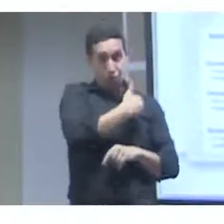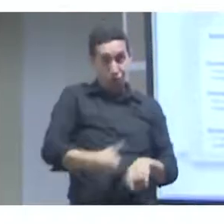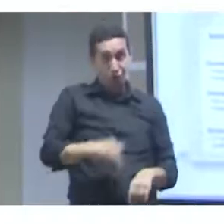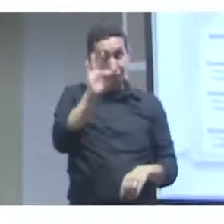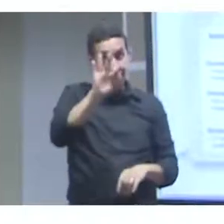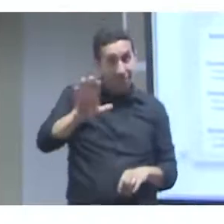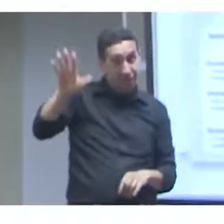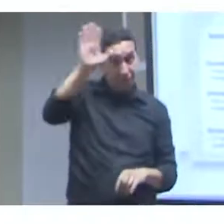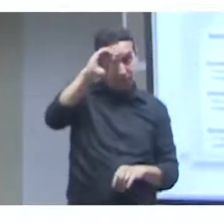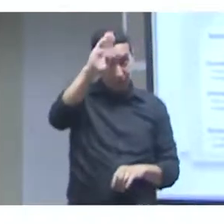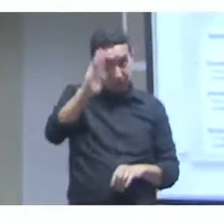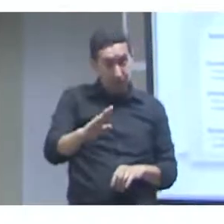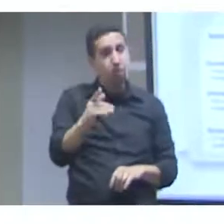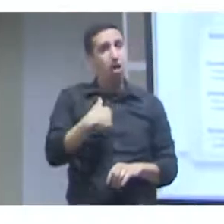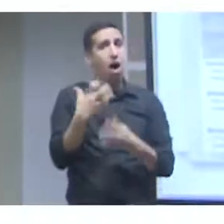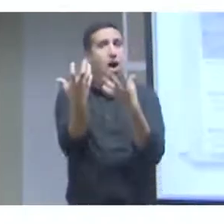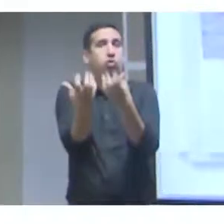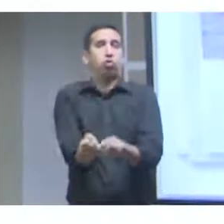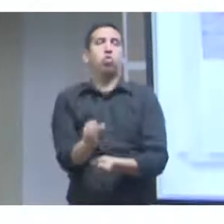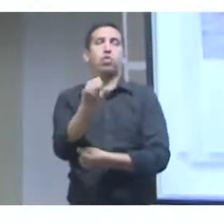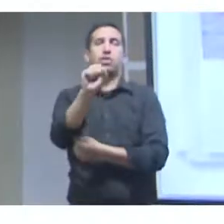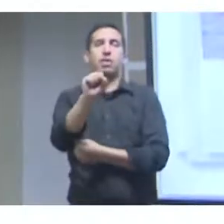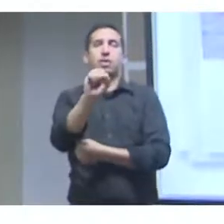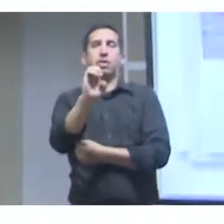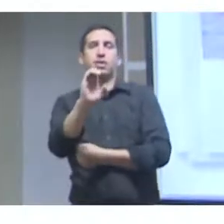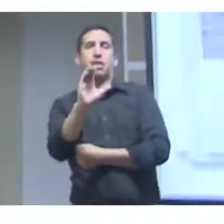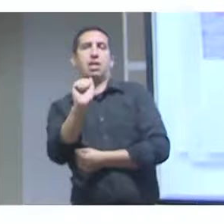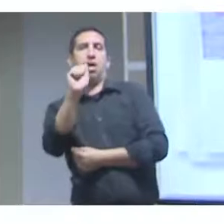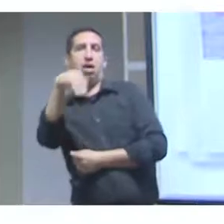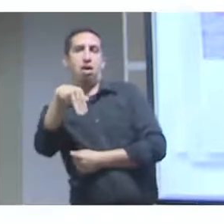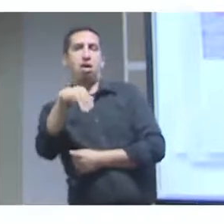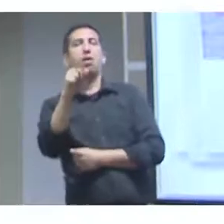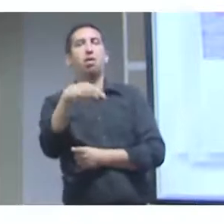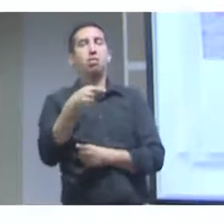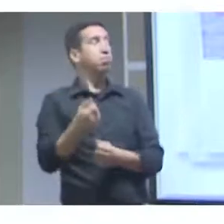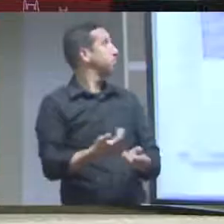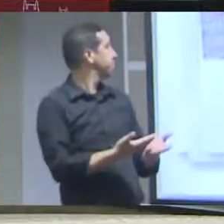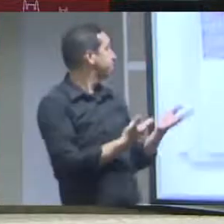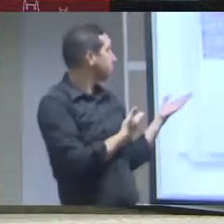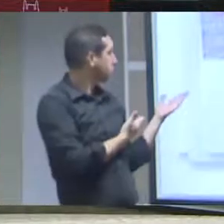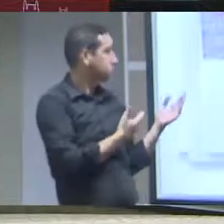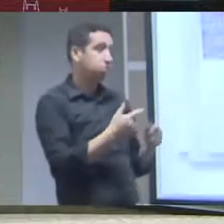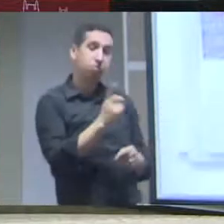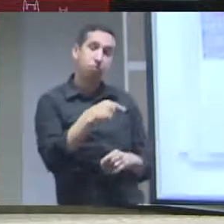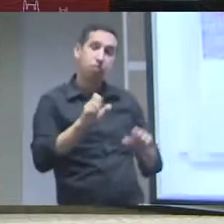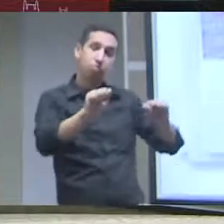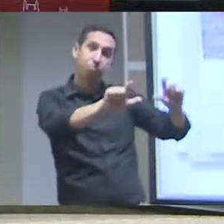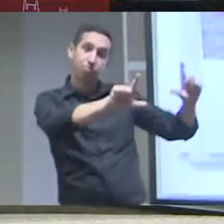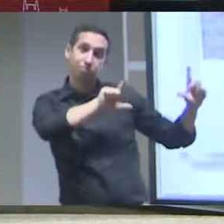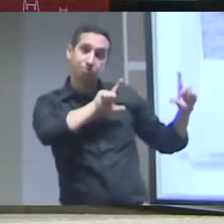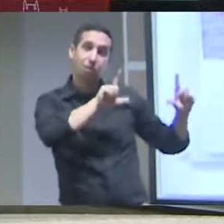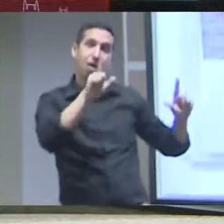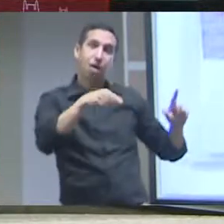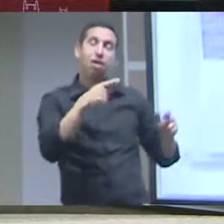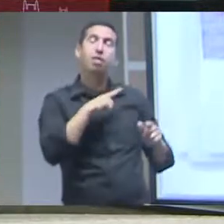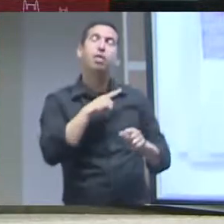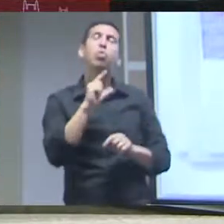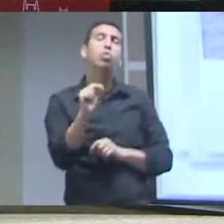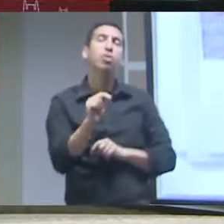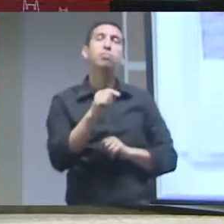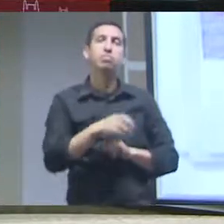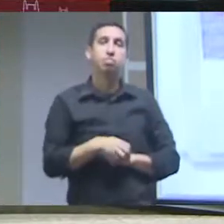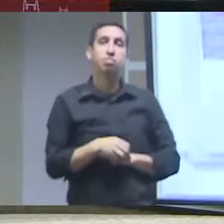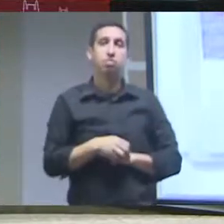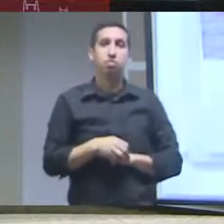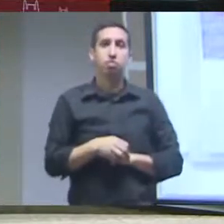utilizado por vários organismos internacionais e também pelo governo federal brasileiro que adotou o SECAM para o seu portal de